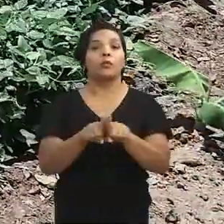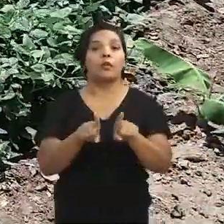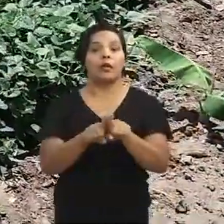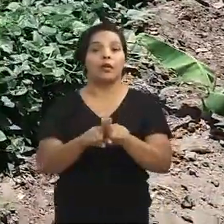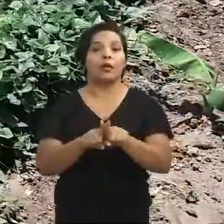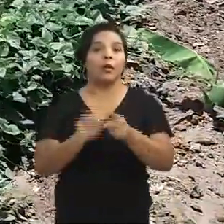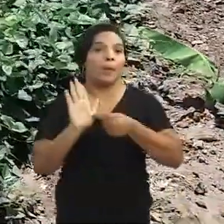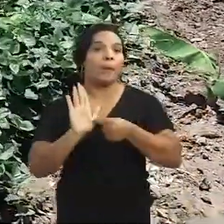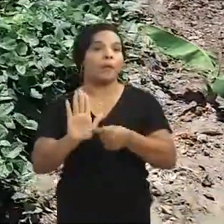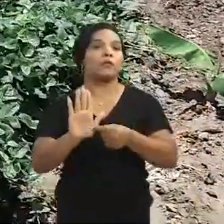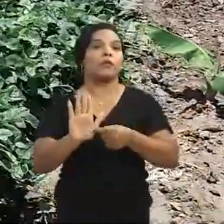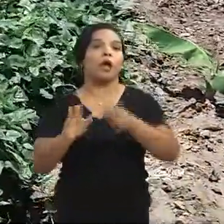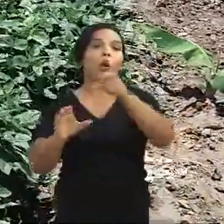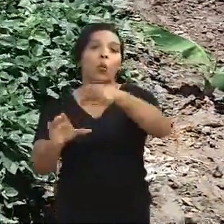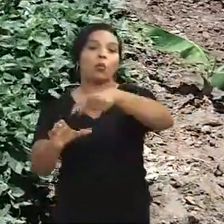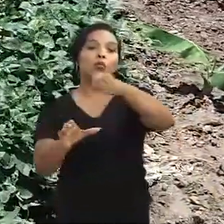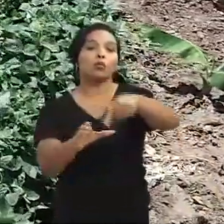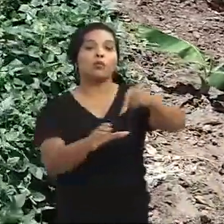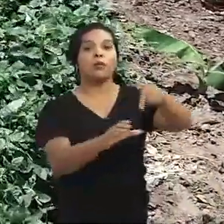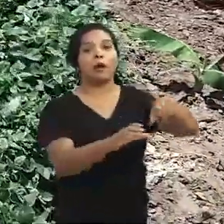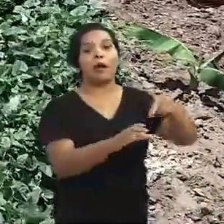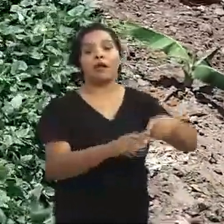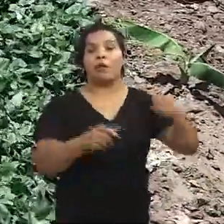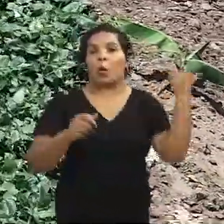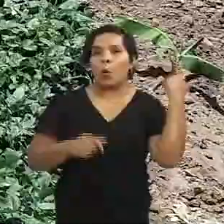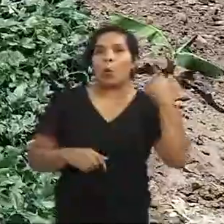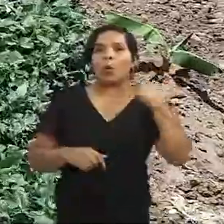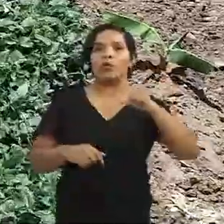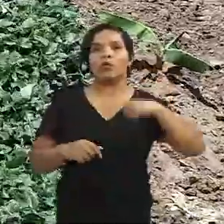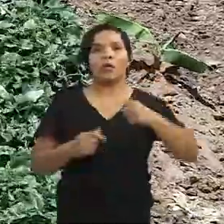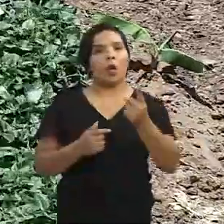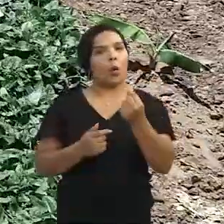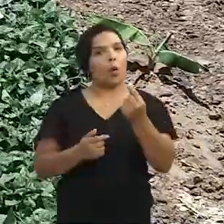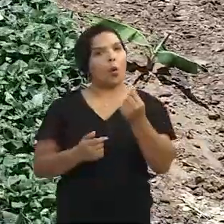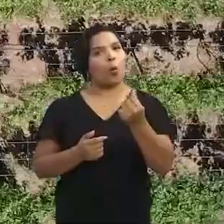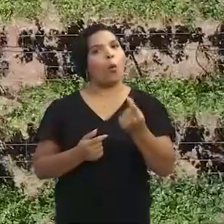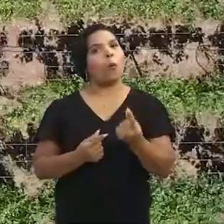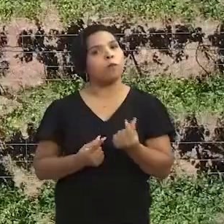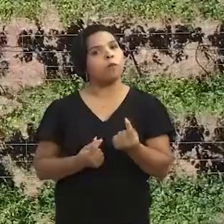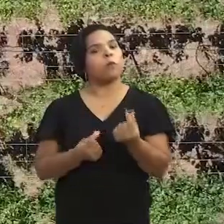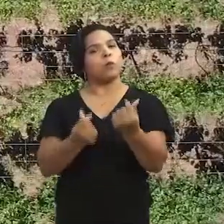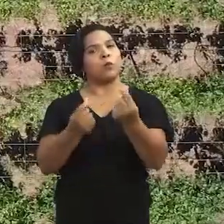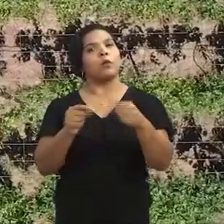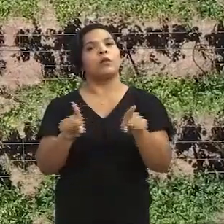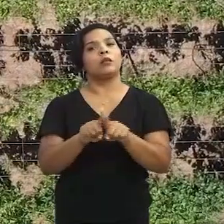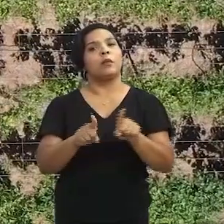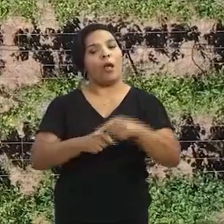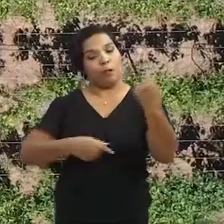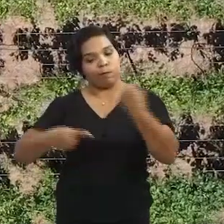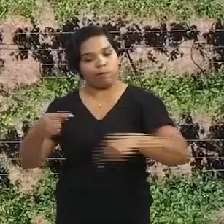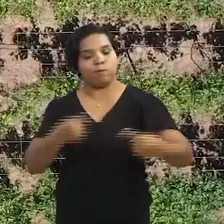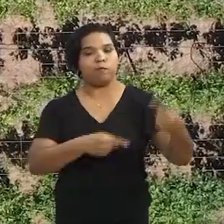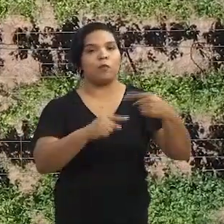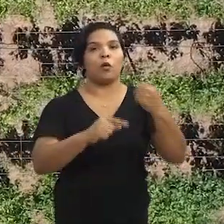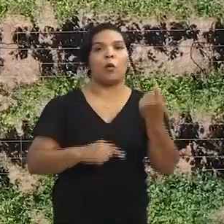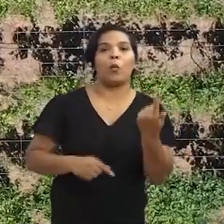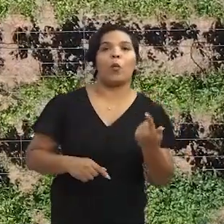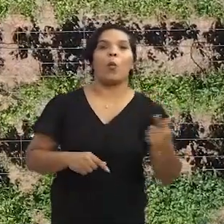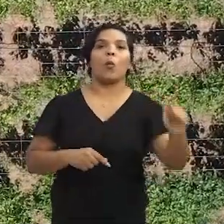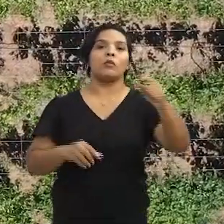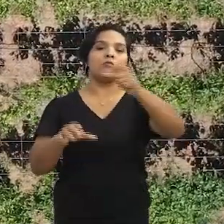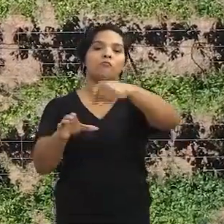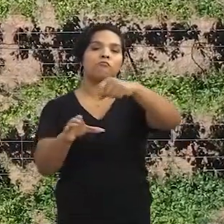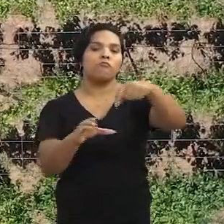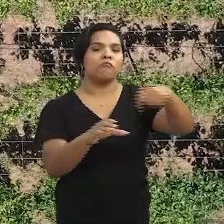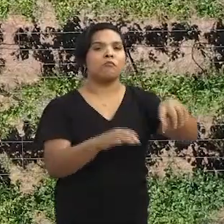é justamente essa, trazer cultivares onde ele consiga ter o maior lucro, né? Que ela consiga competir com outras culturas